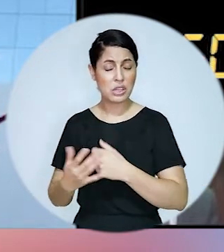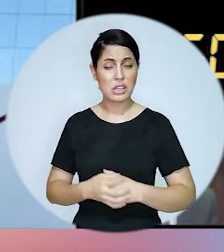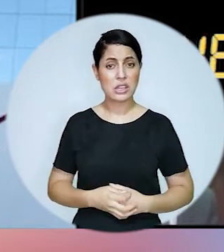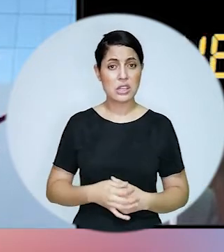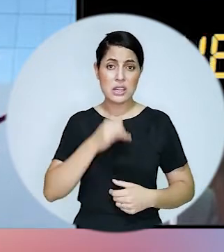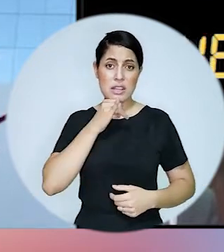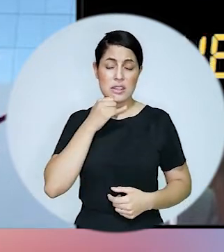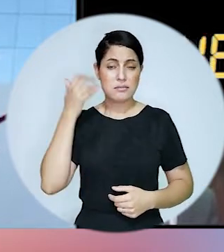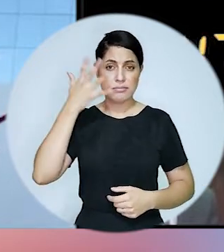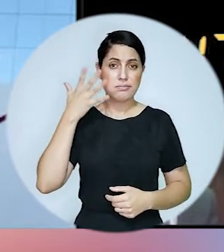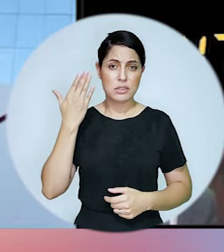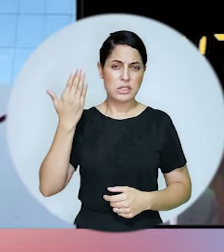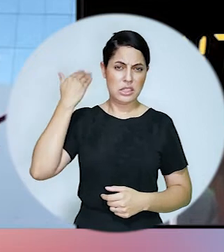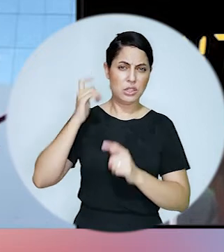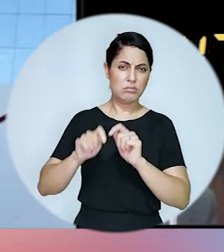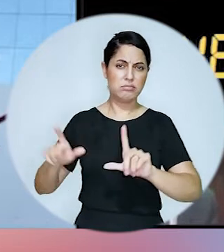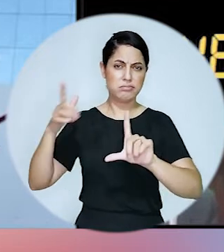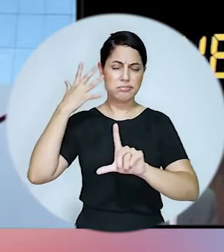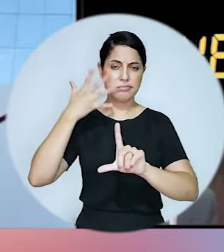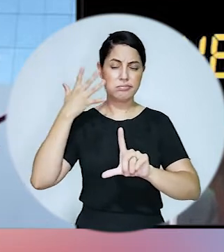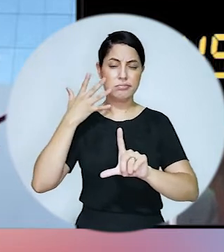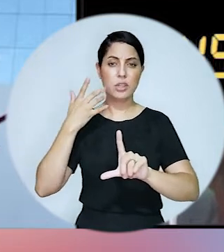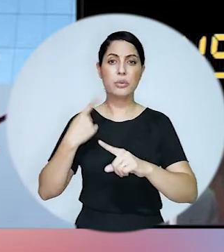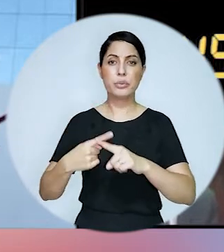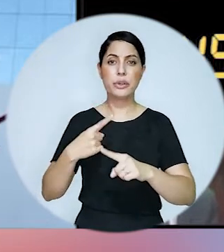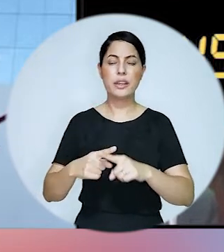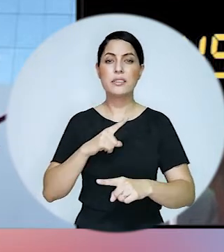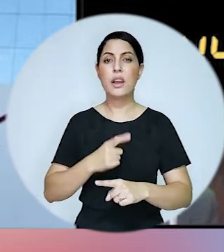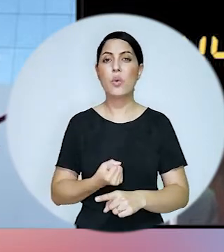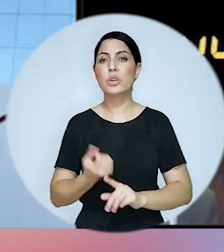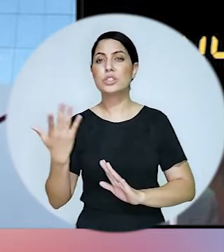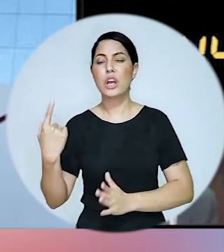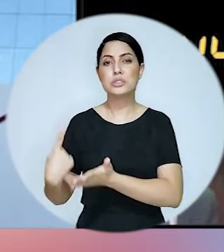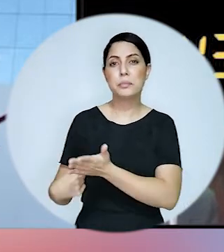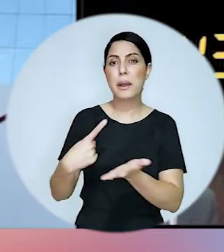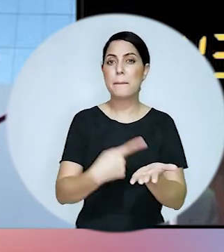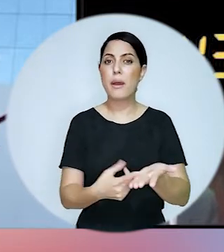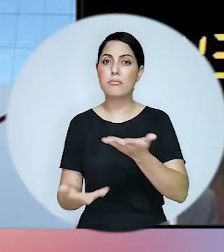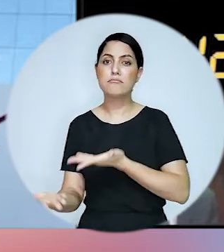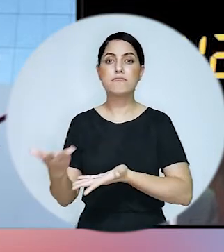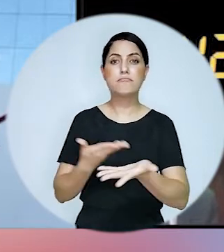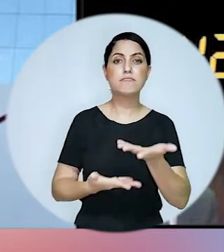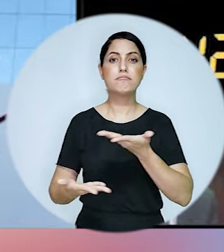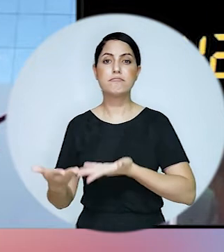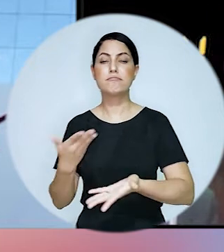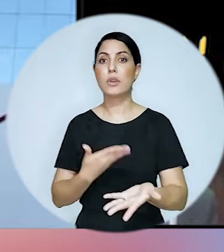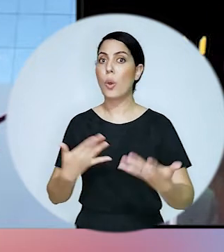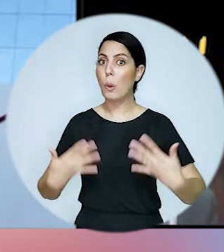direitos como foi colocado pelo painelista anterior o índice de acordos ele é altamente